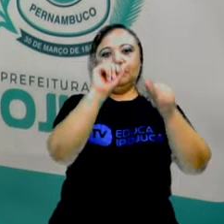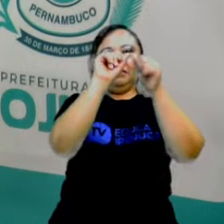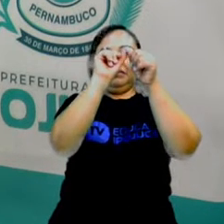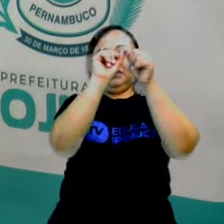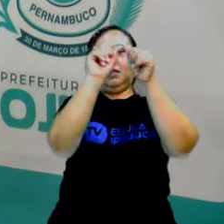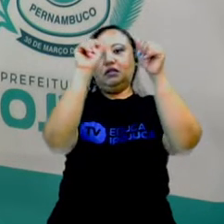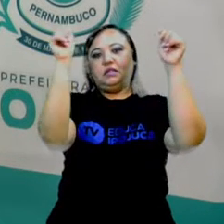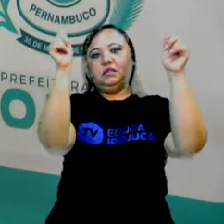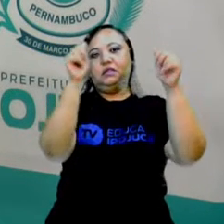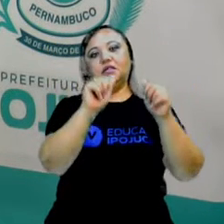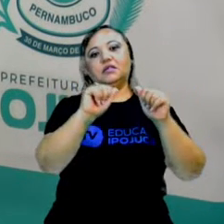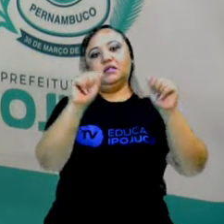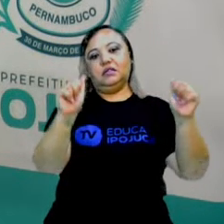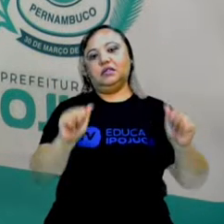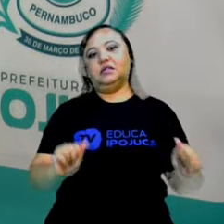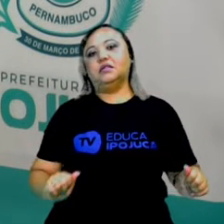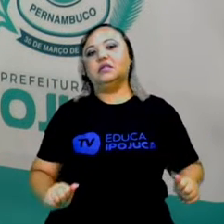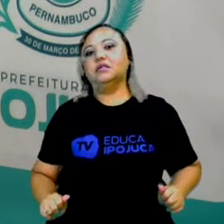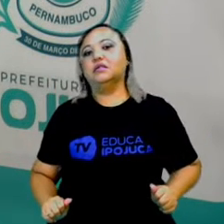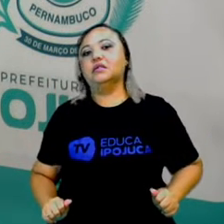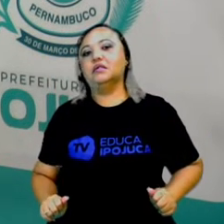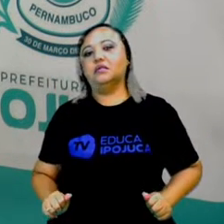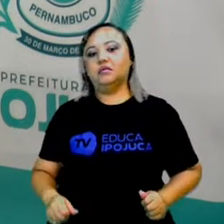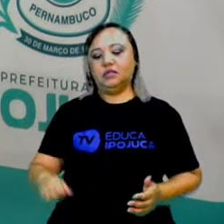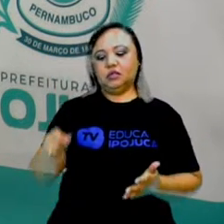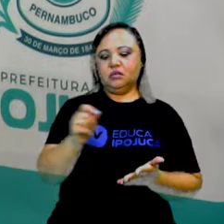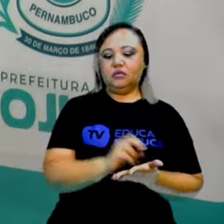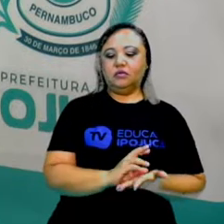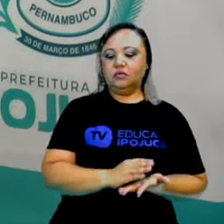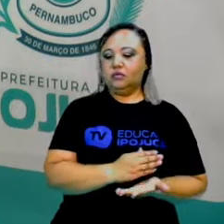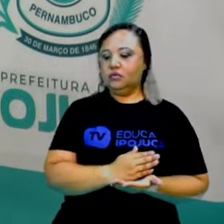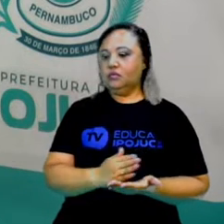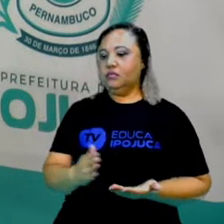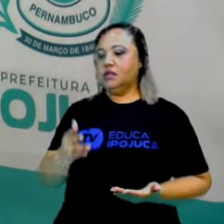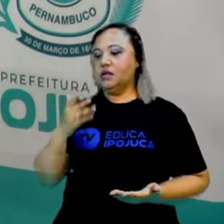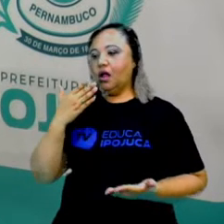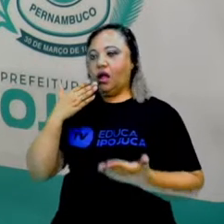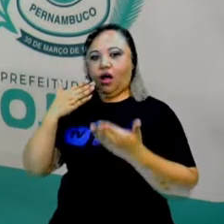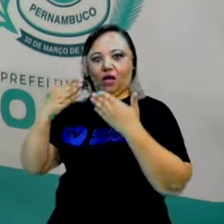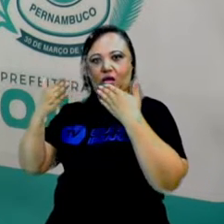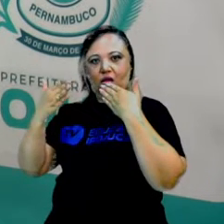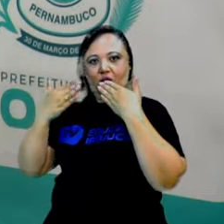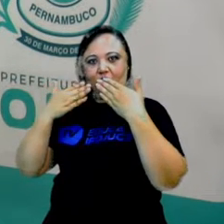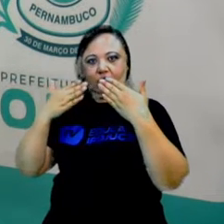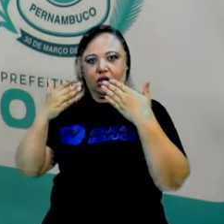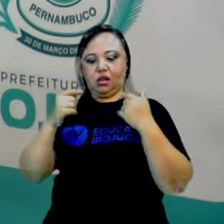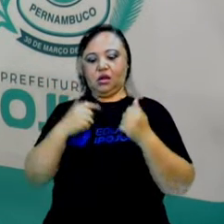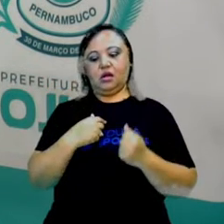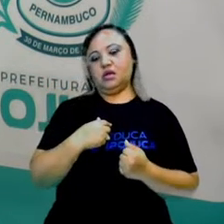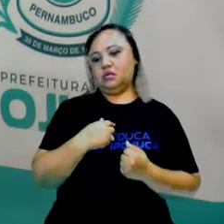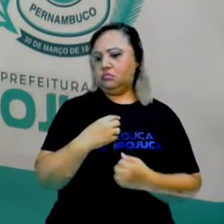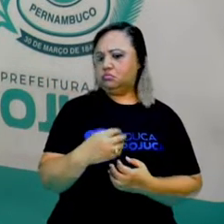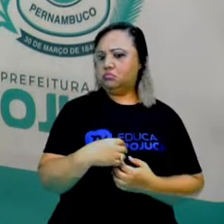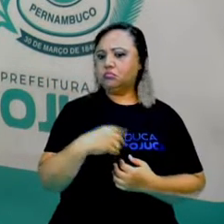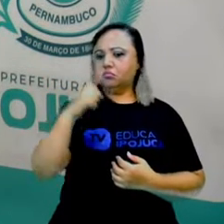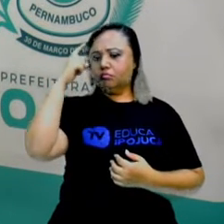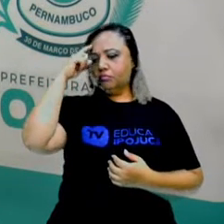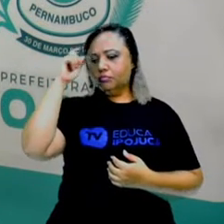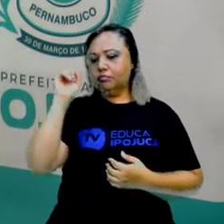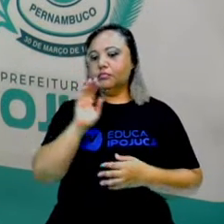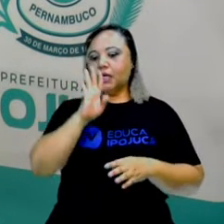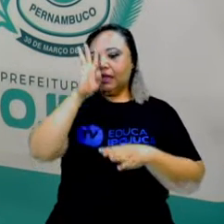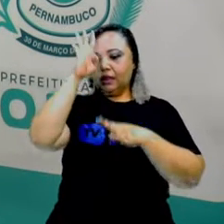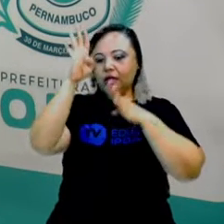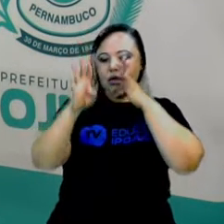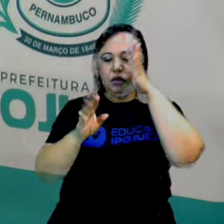às vezes você pensa que não vai sair, mas quando você começa a pintar, começa a falar, aí começa a sair de dentro de você aquela